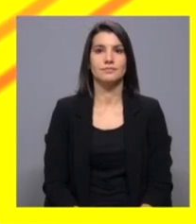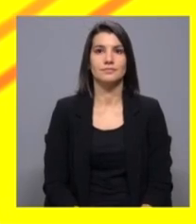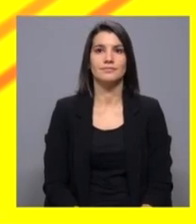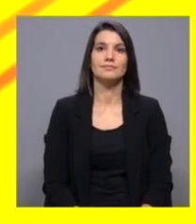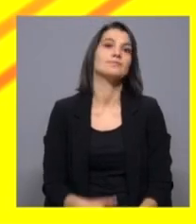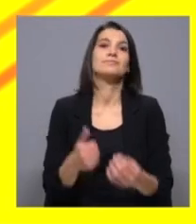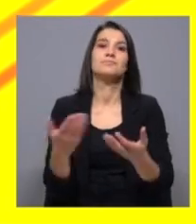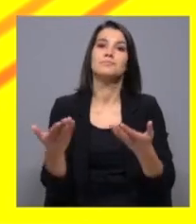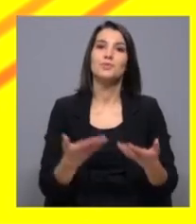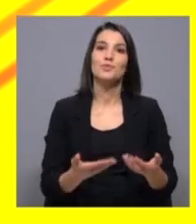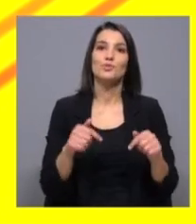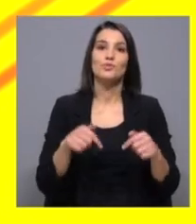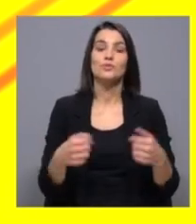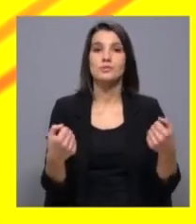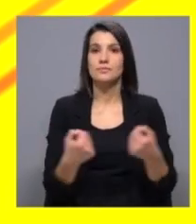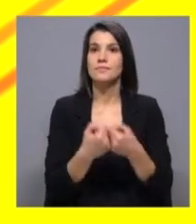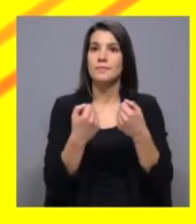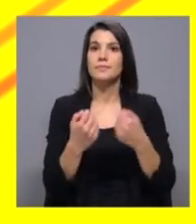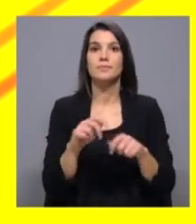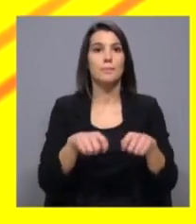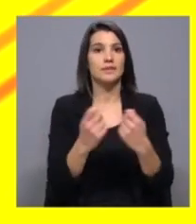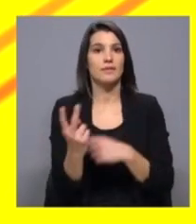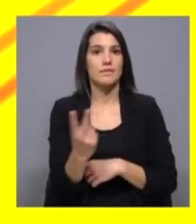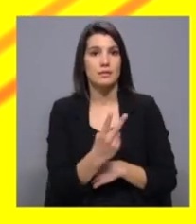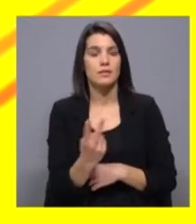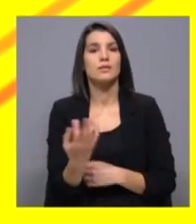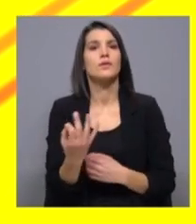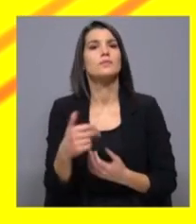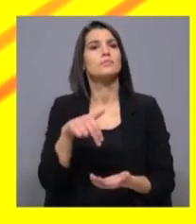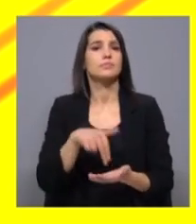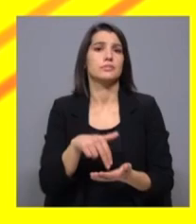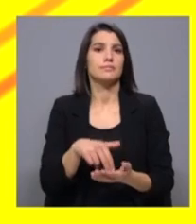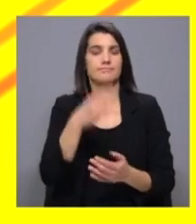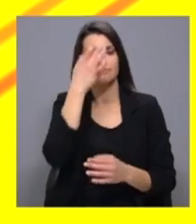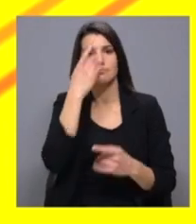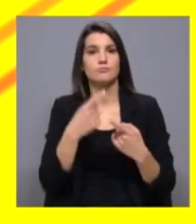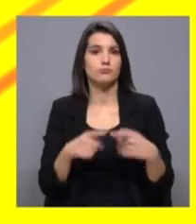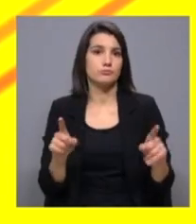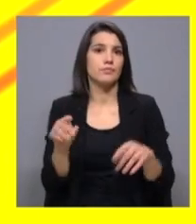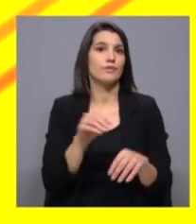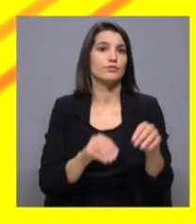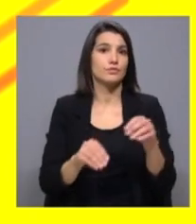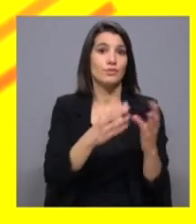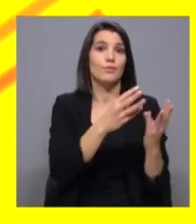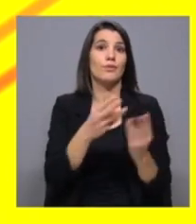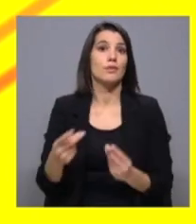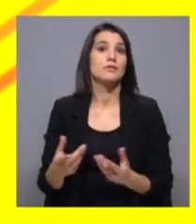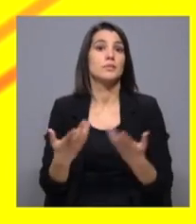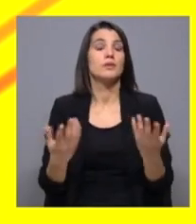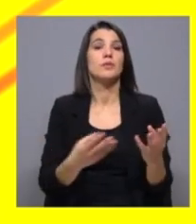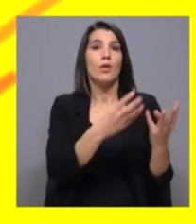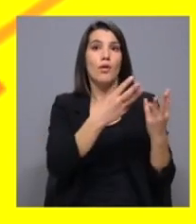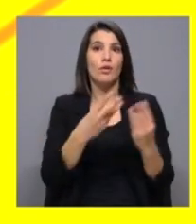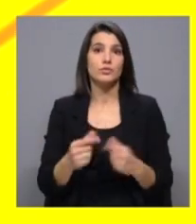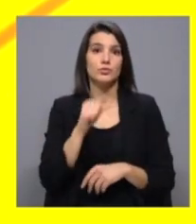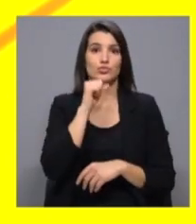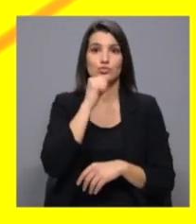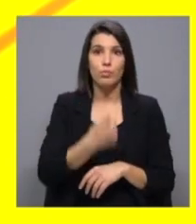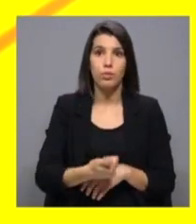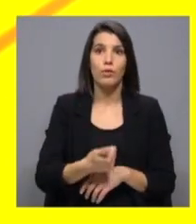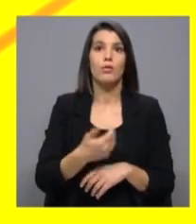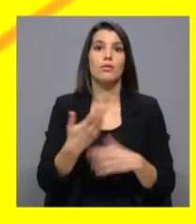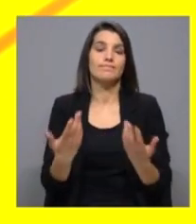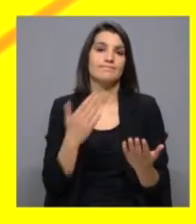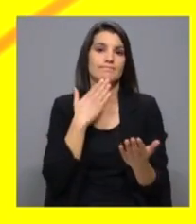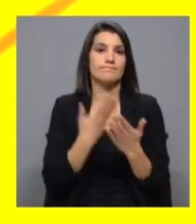Bem-vindos hoje, frente a frente, dois partidos que tiveram posições diferentes na votação do orçamento, orçamento que acabou por ser chumbado e que nos